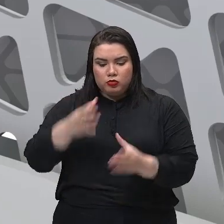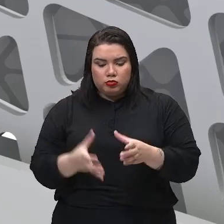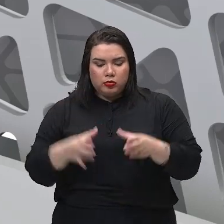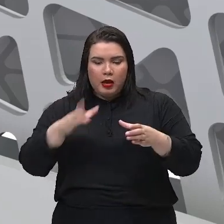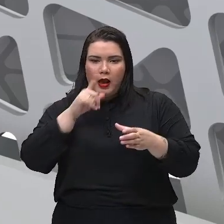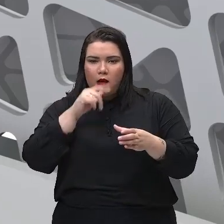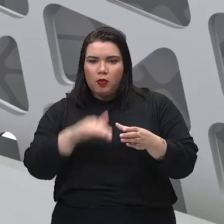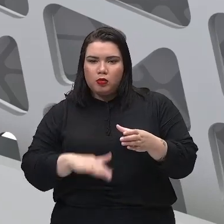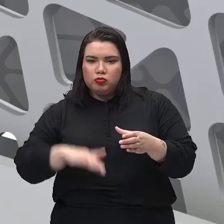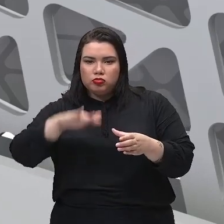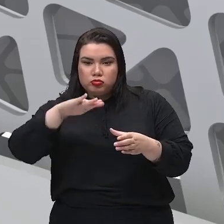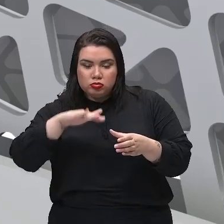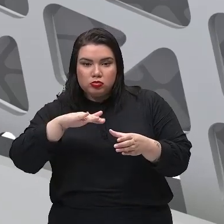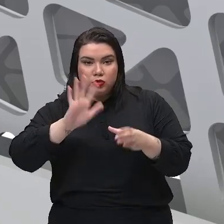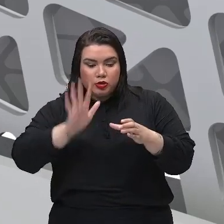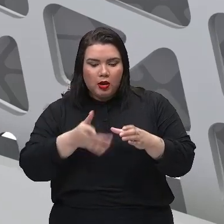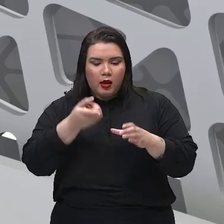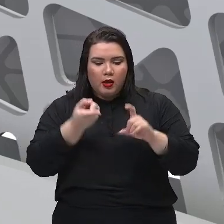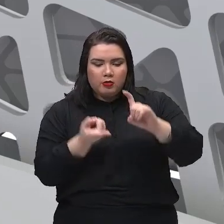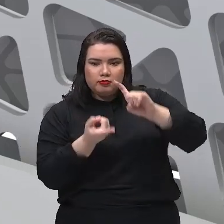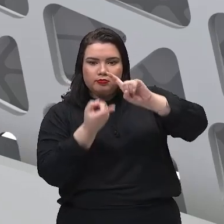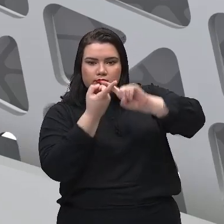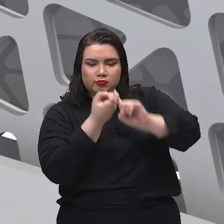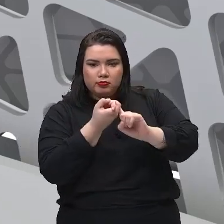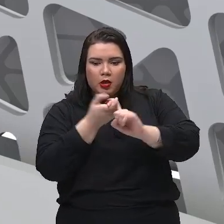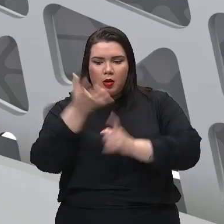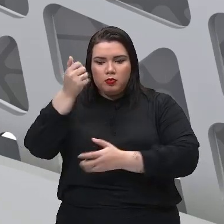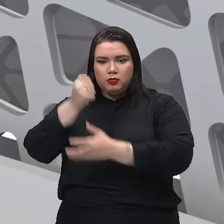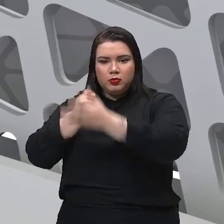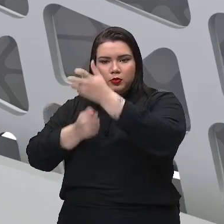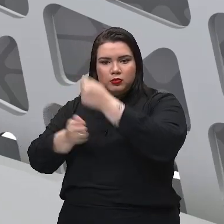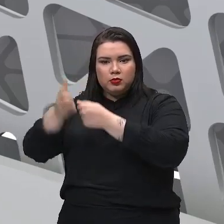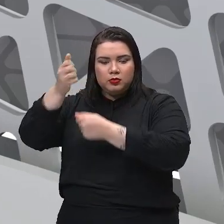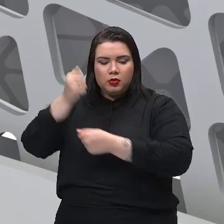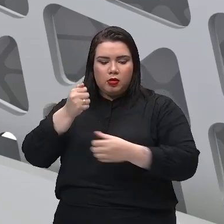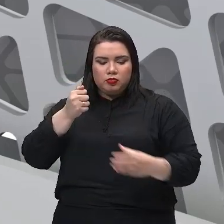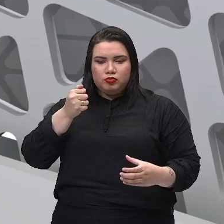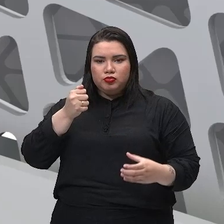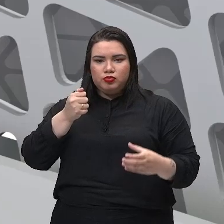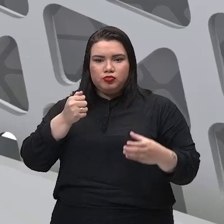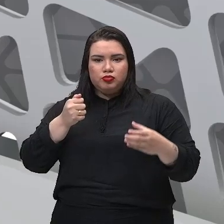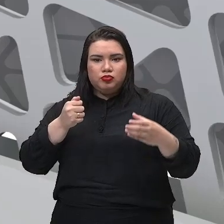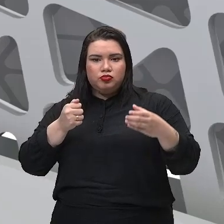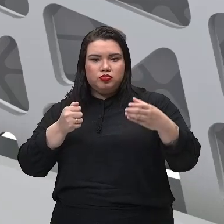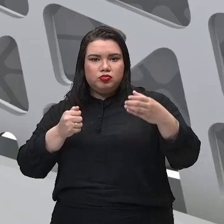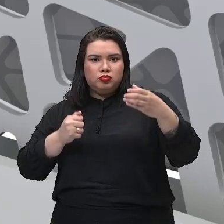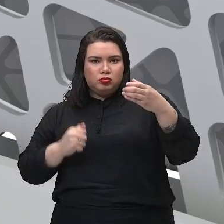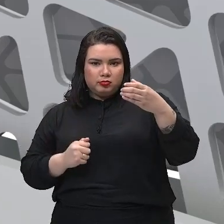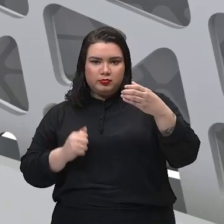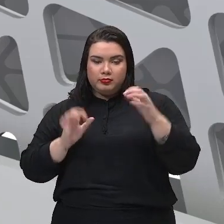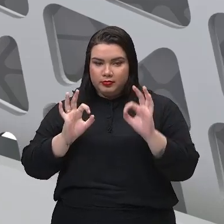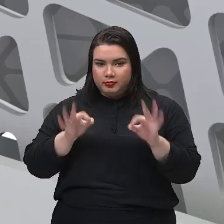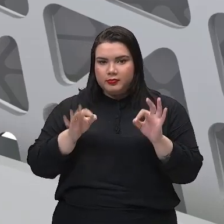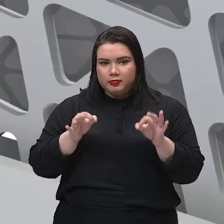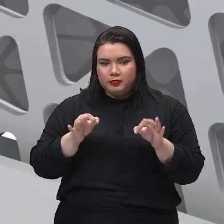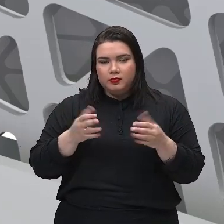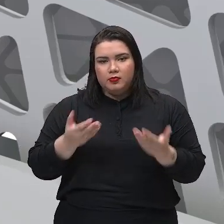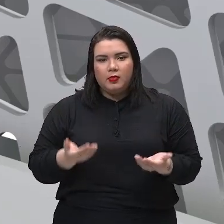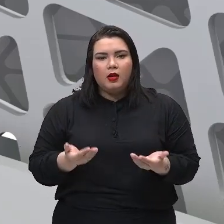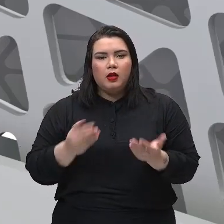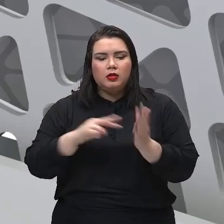balde, ele é... Essa corda ajuda a puxar esse balde, no caso,